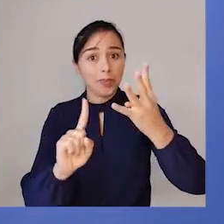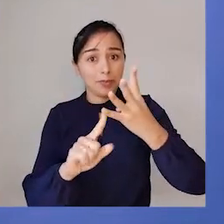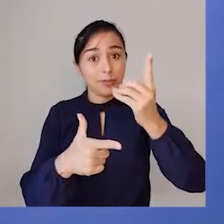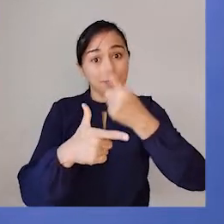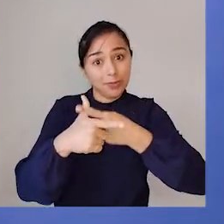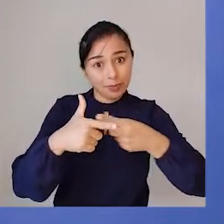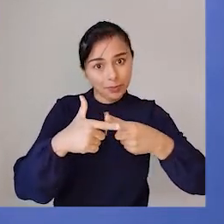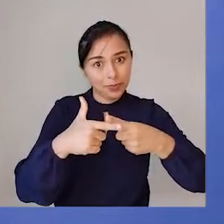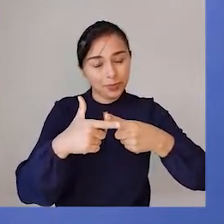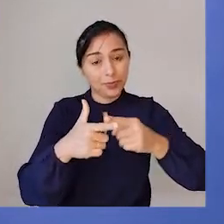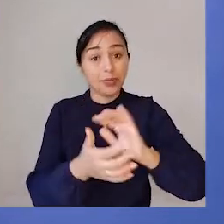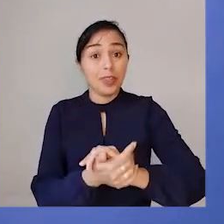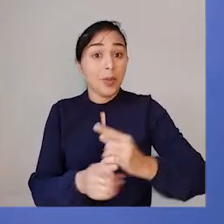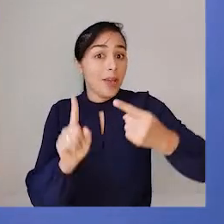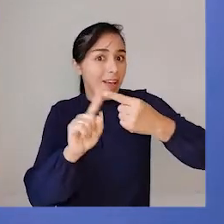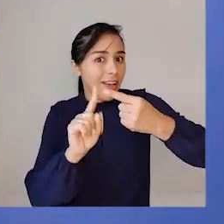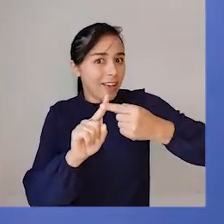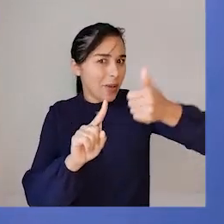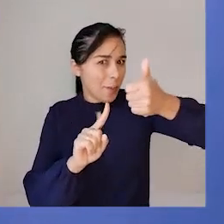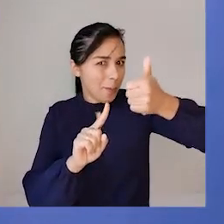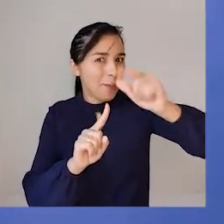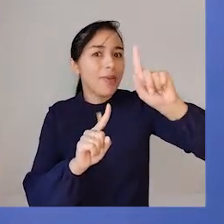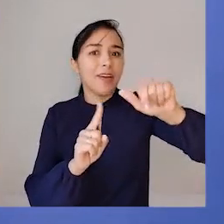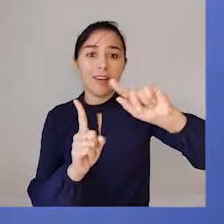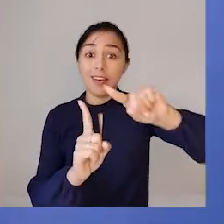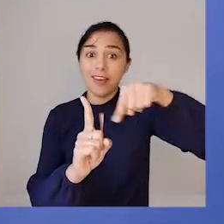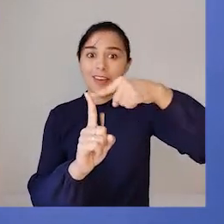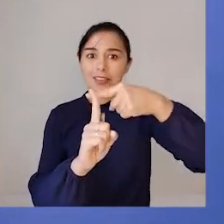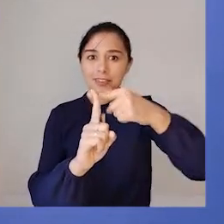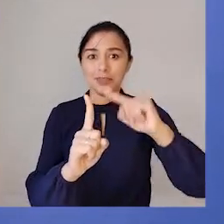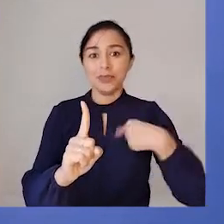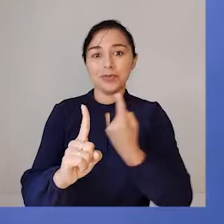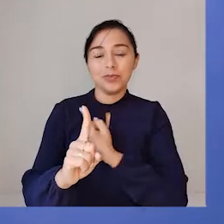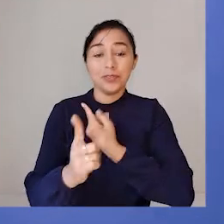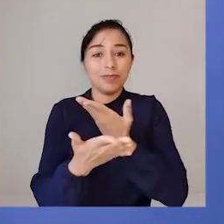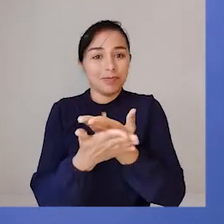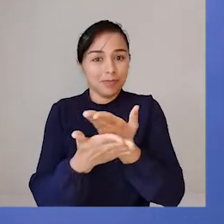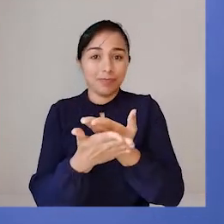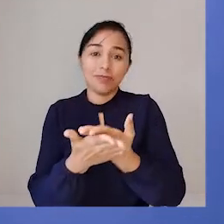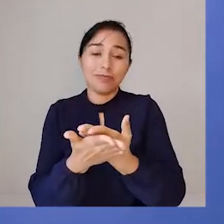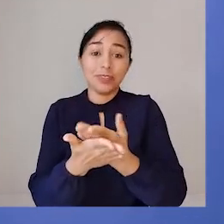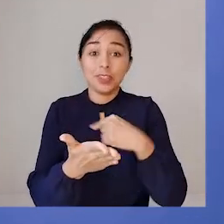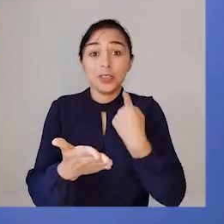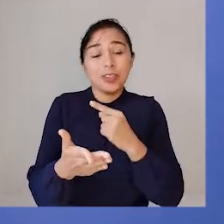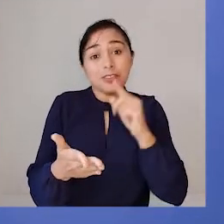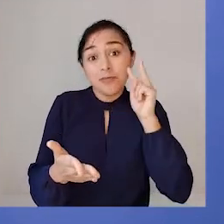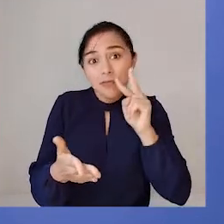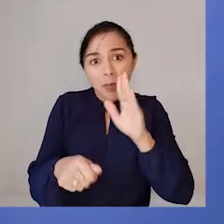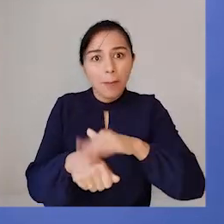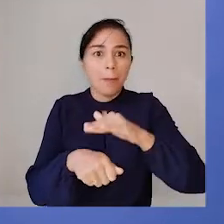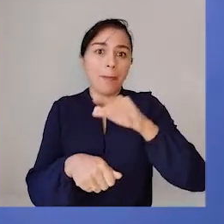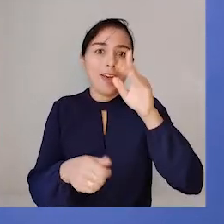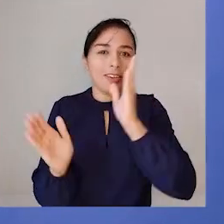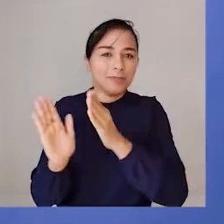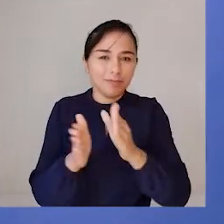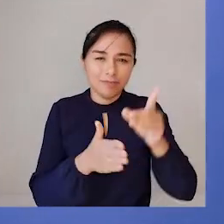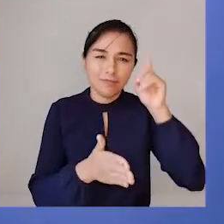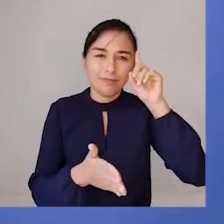divisão, sendo que a adição é a primeira que nós estudamos e que nós temos mais contato no nosso dia a dia.